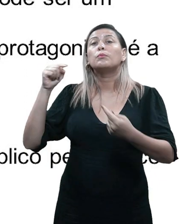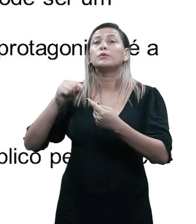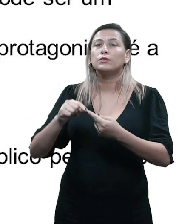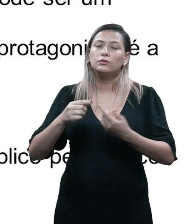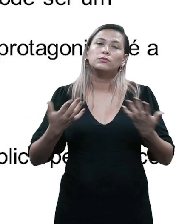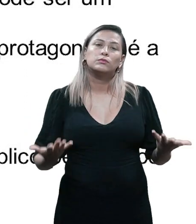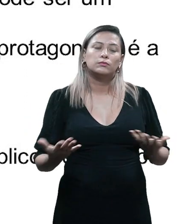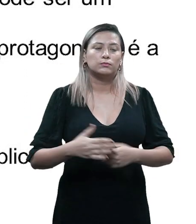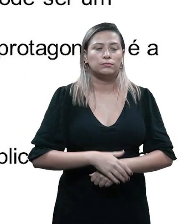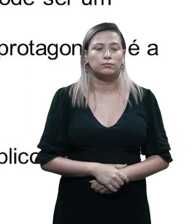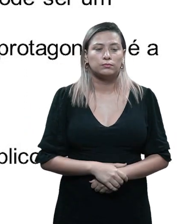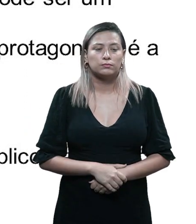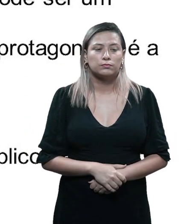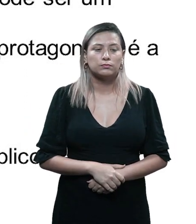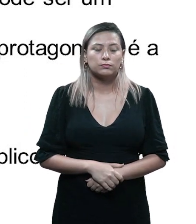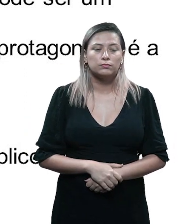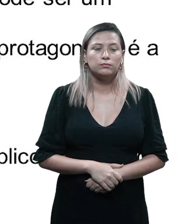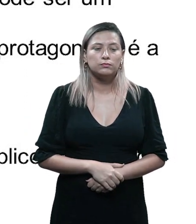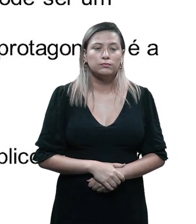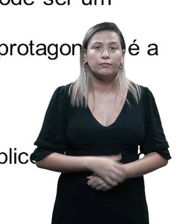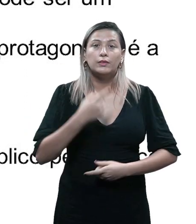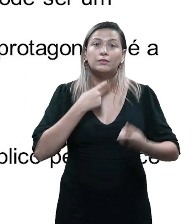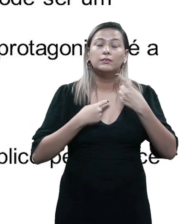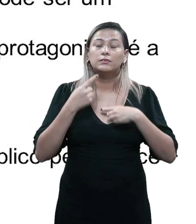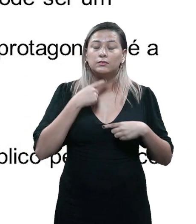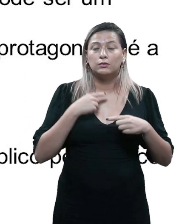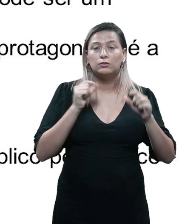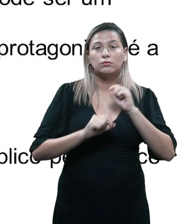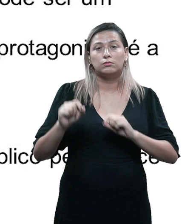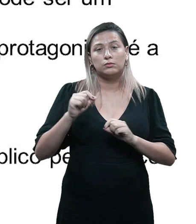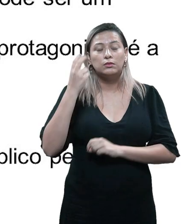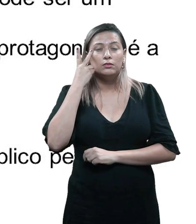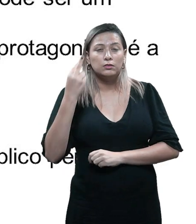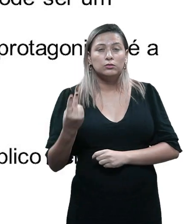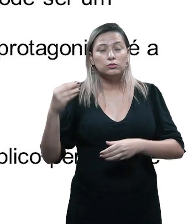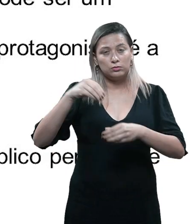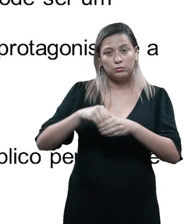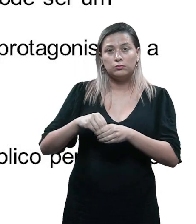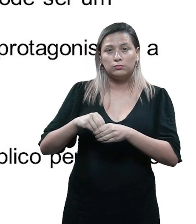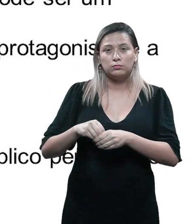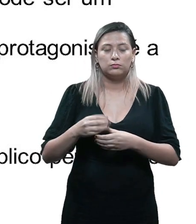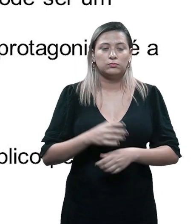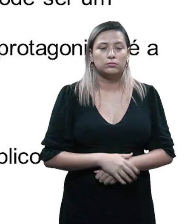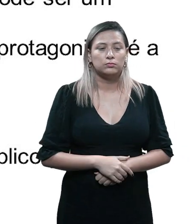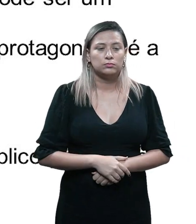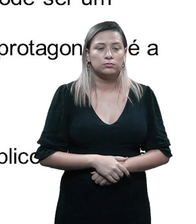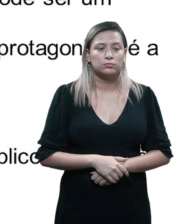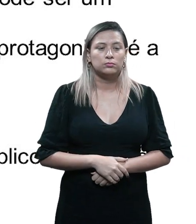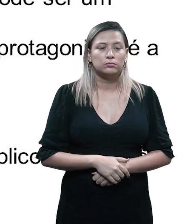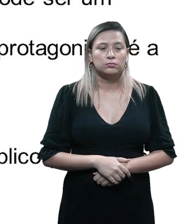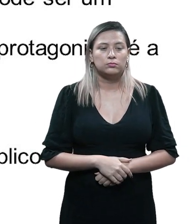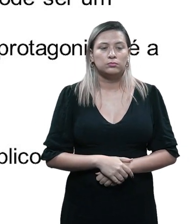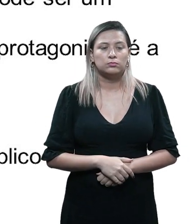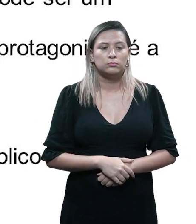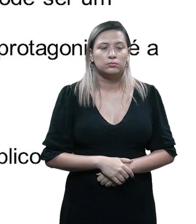objetivo que é que esse protagonista quer, o que é que ele deseja em toda essa história que será contada por você, roteirista.